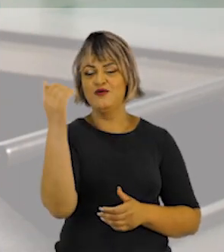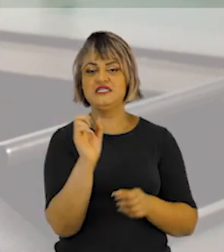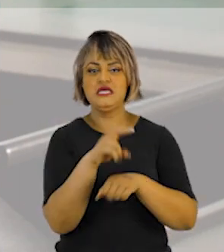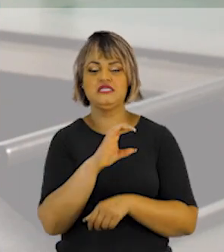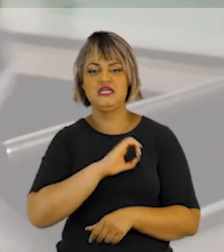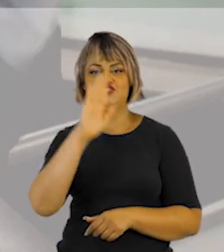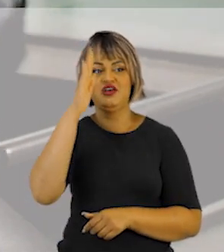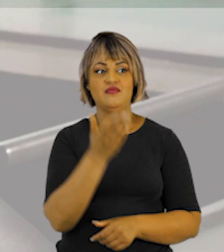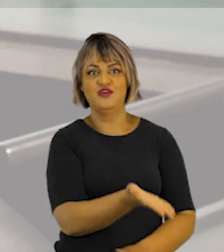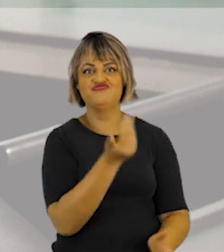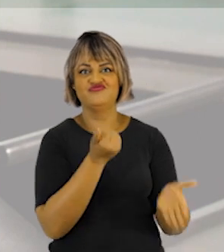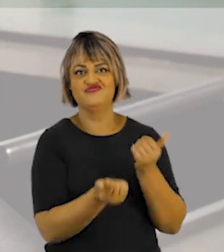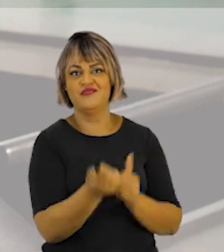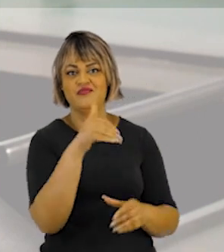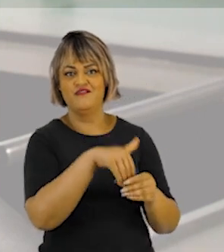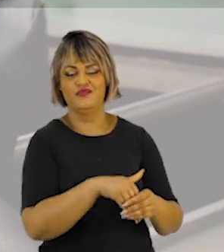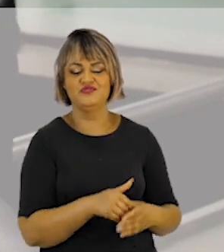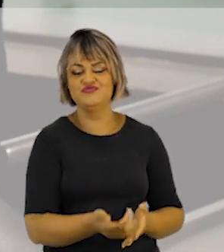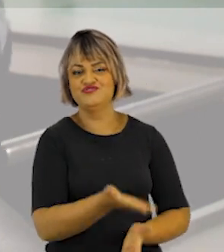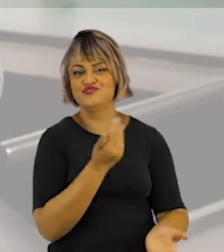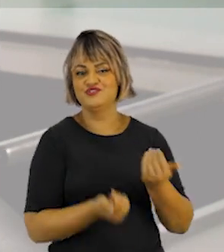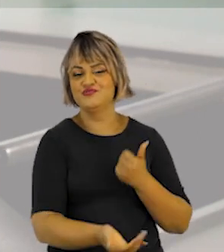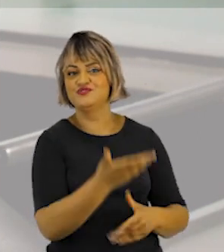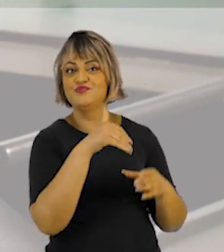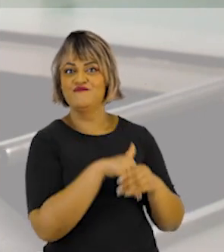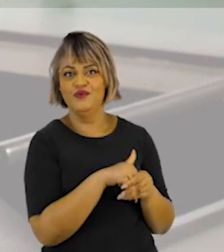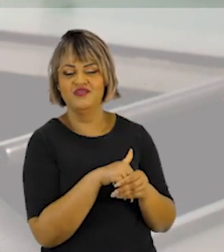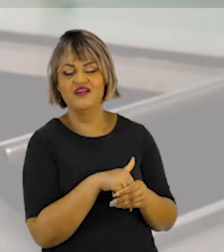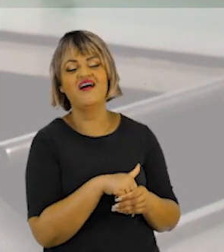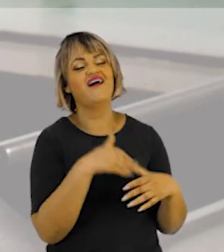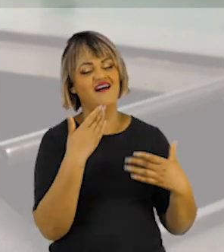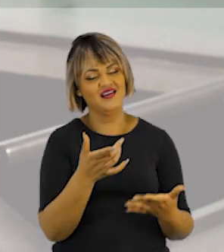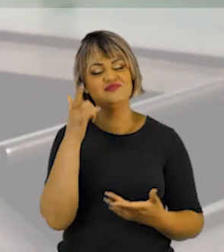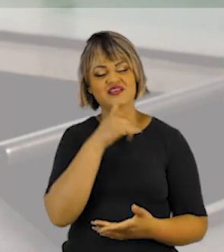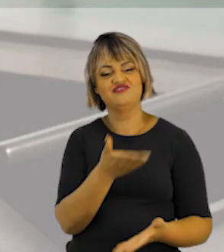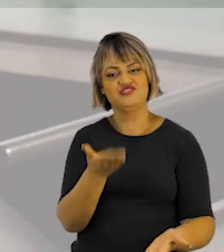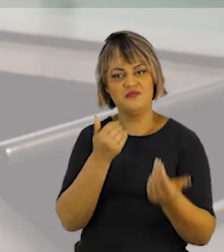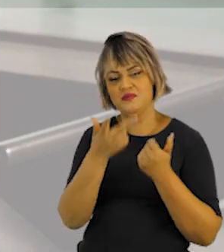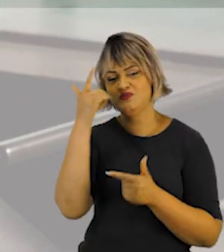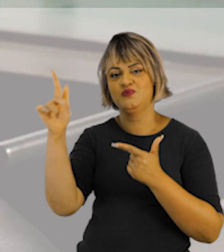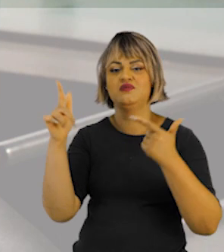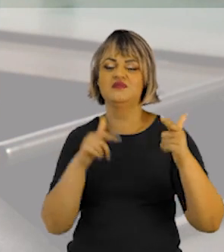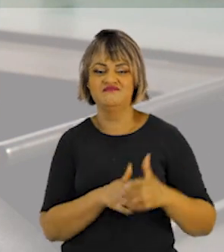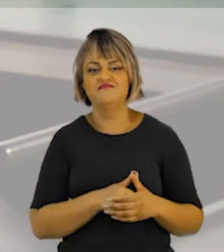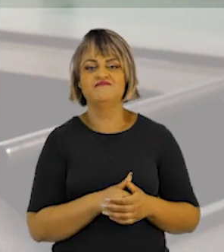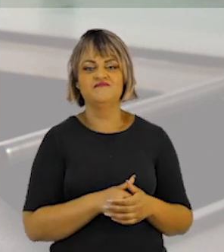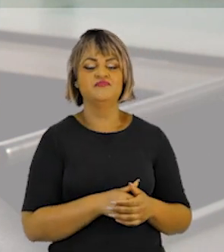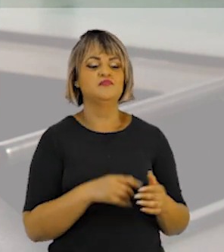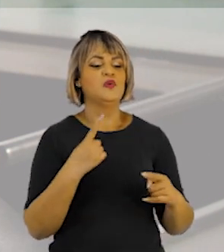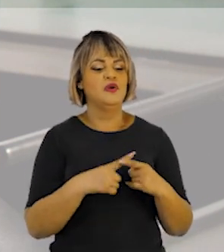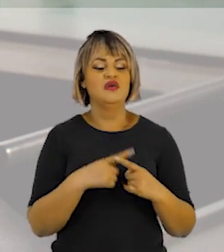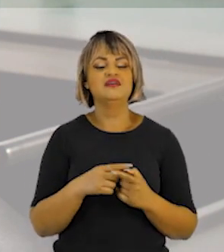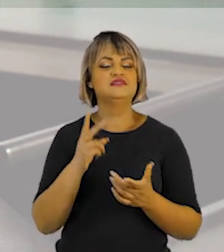lançadas candidatas? São puxadores de votos. Um grande puxador de votos ajuda a eleger mais gente para o partido. Porque,